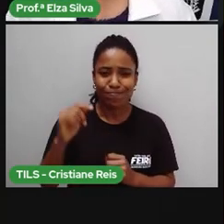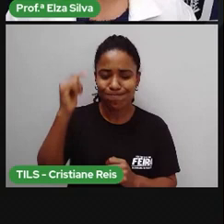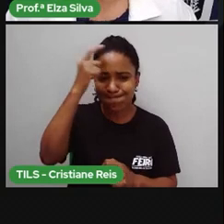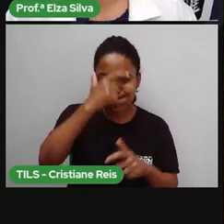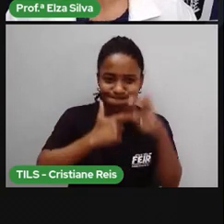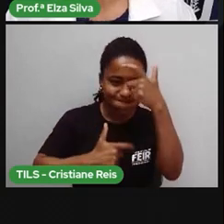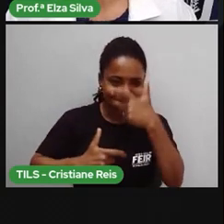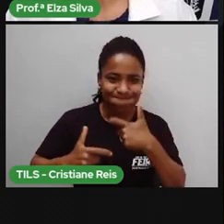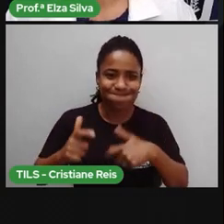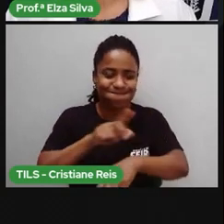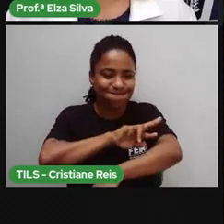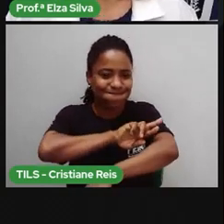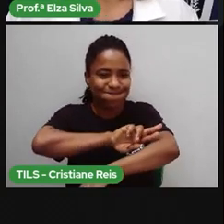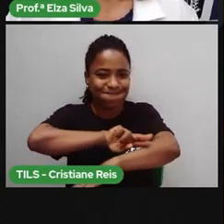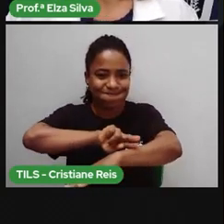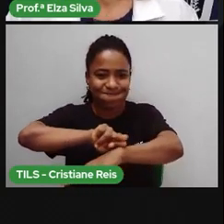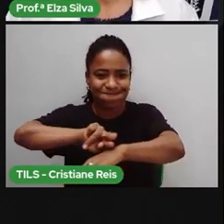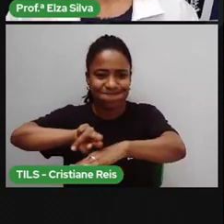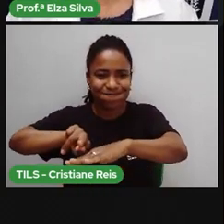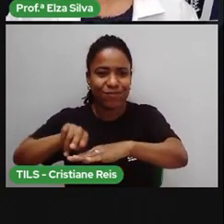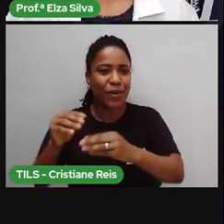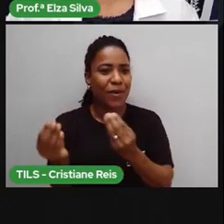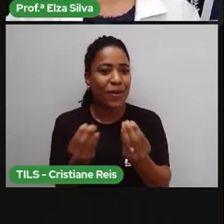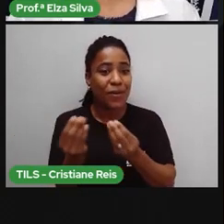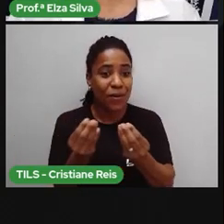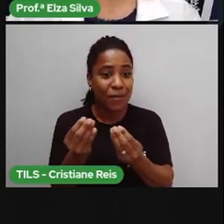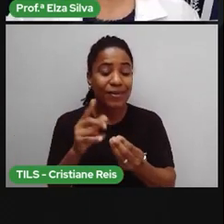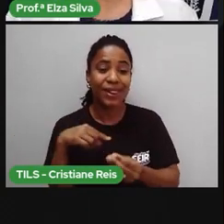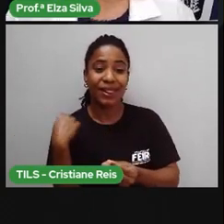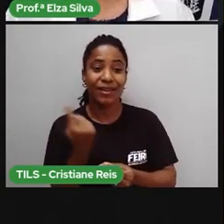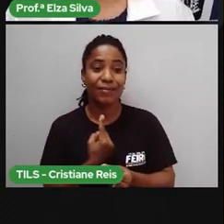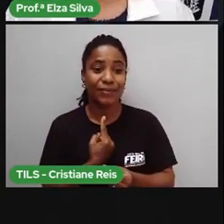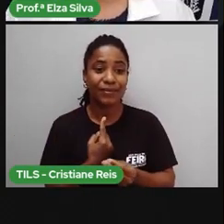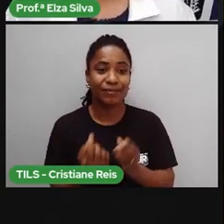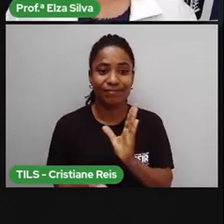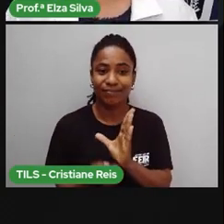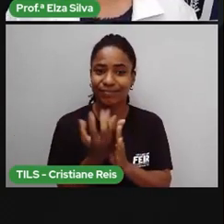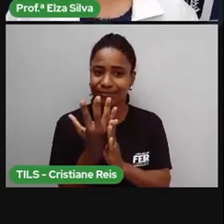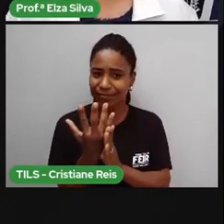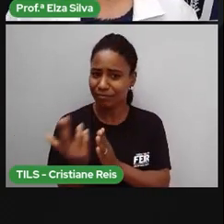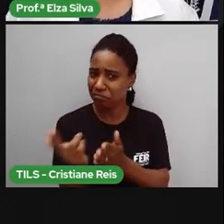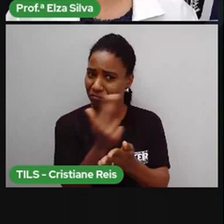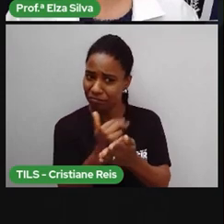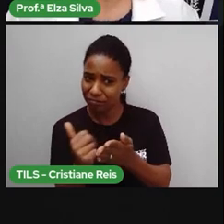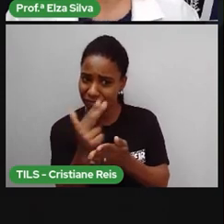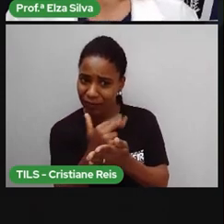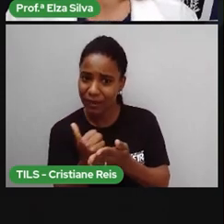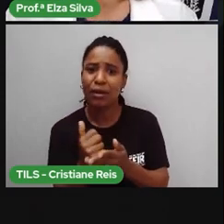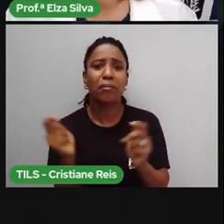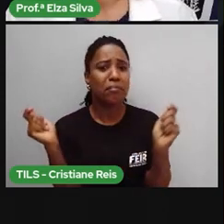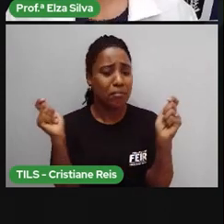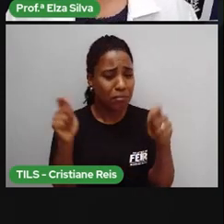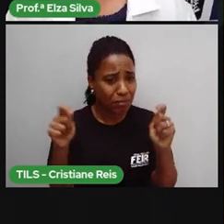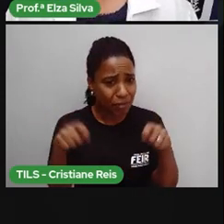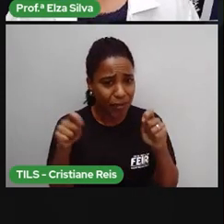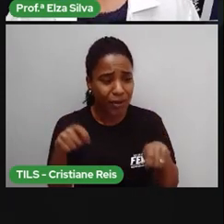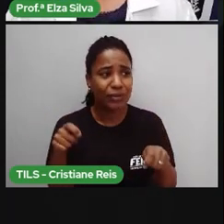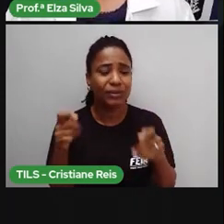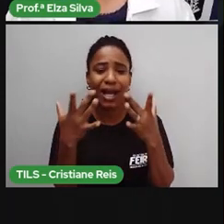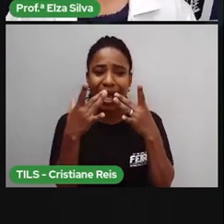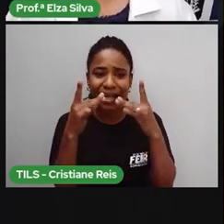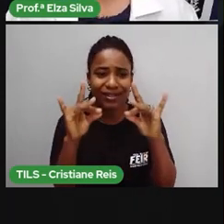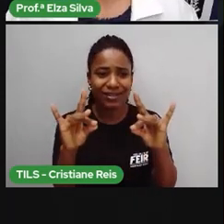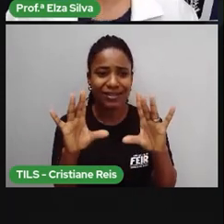representada. Depois, criar um desenho e pode ser também uma colagem que possa